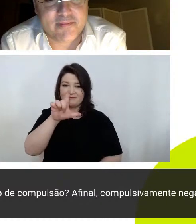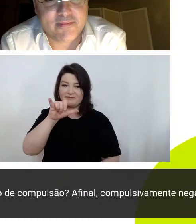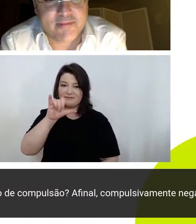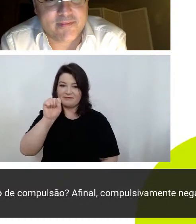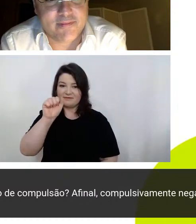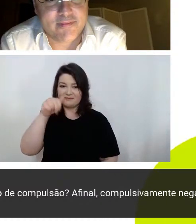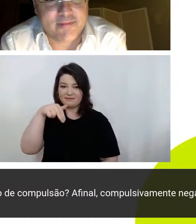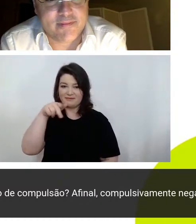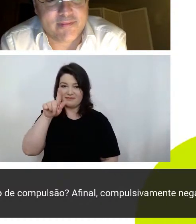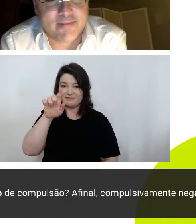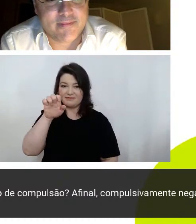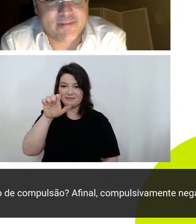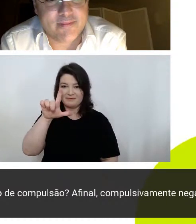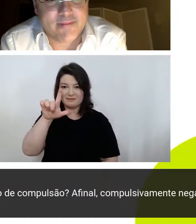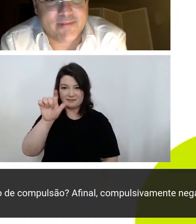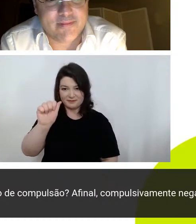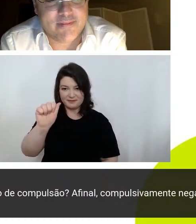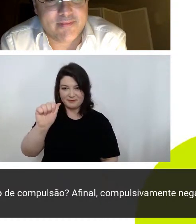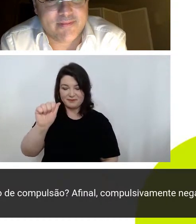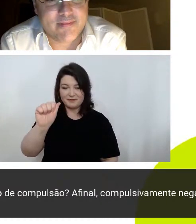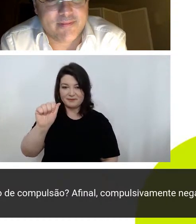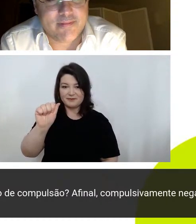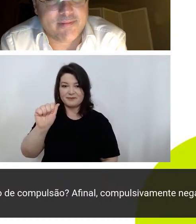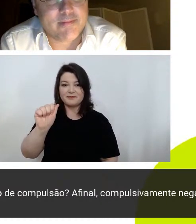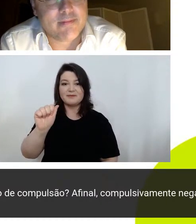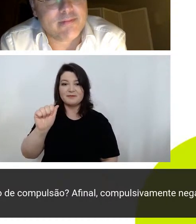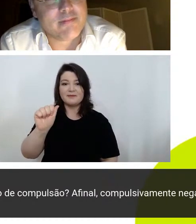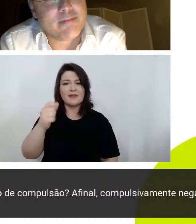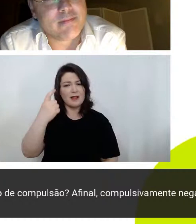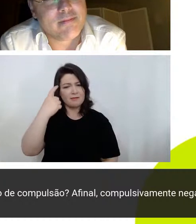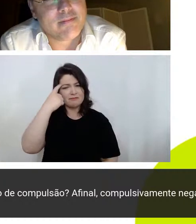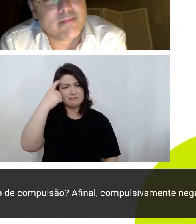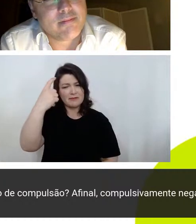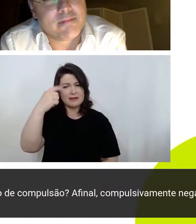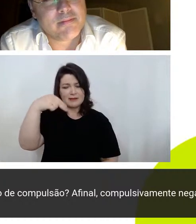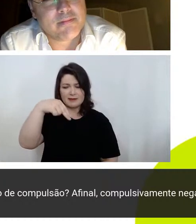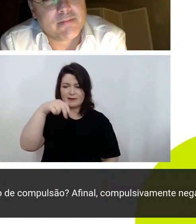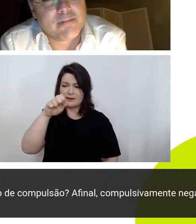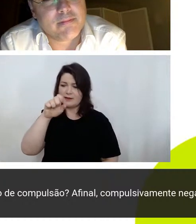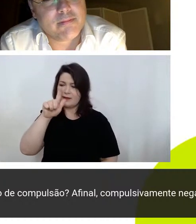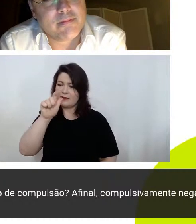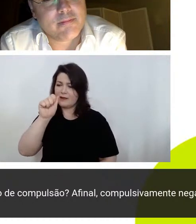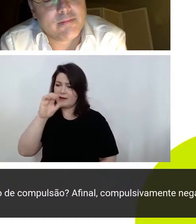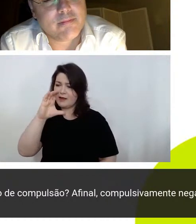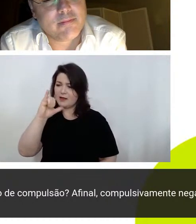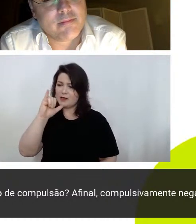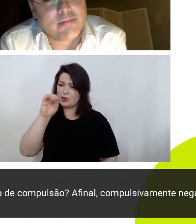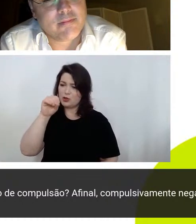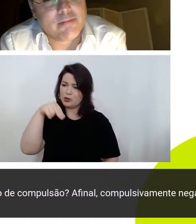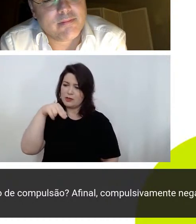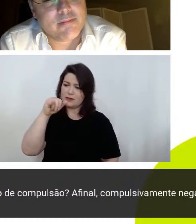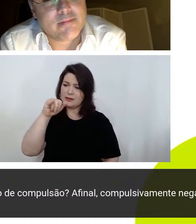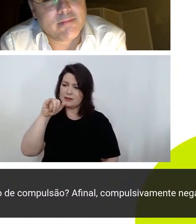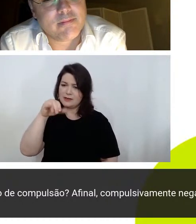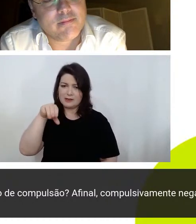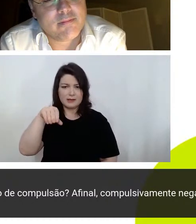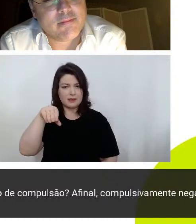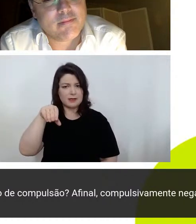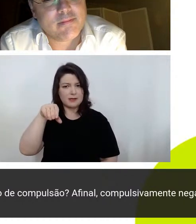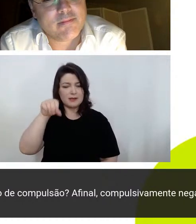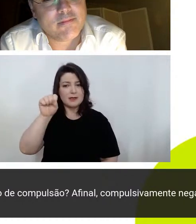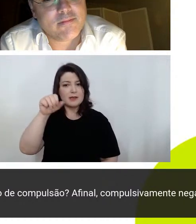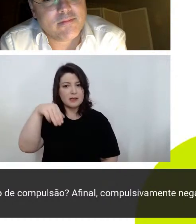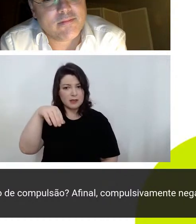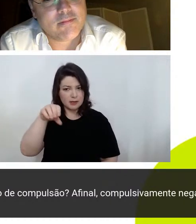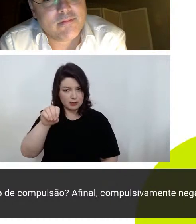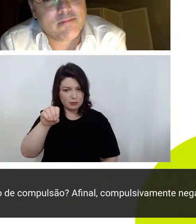e ela reporta a questão do negacionismo né se pensarmos nos negacionistas estamos falando